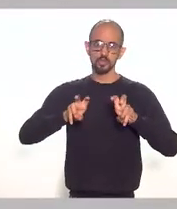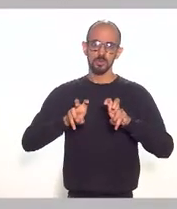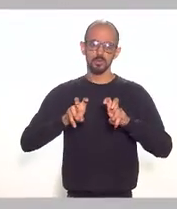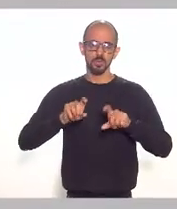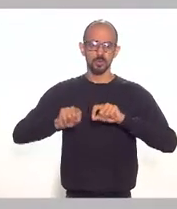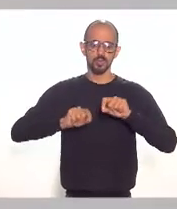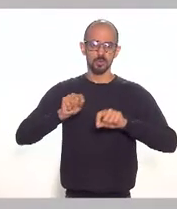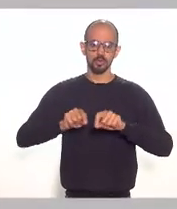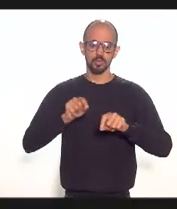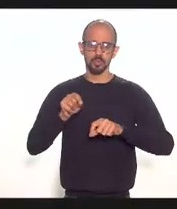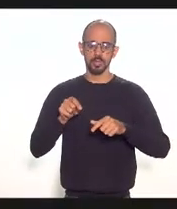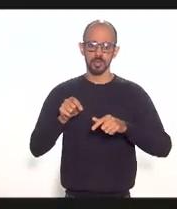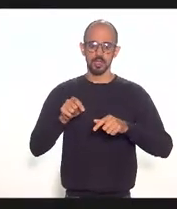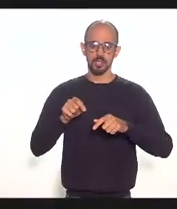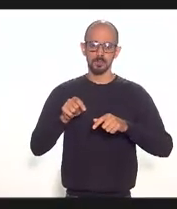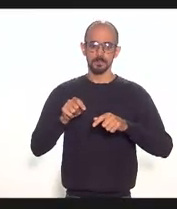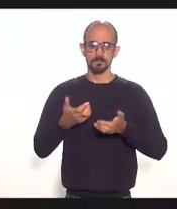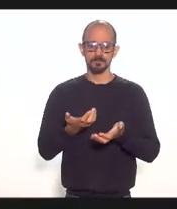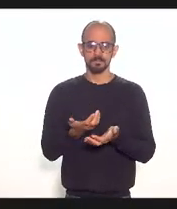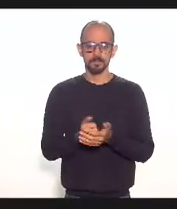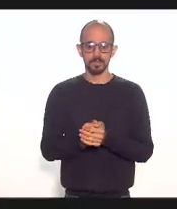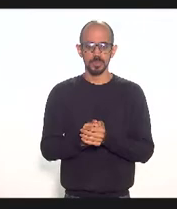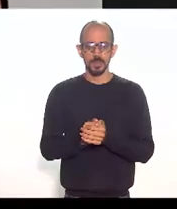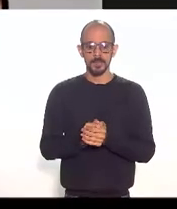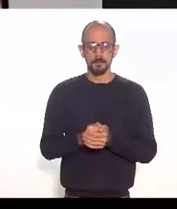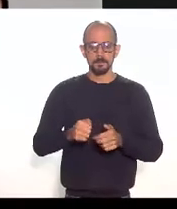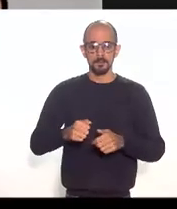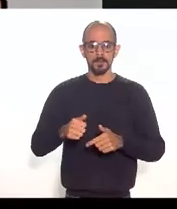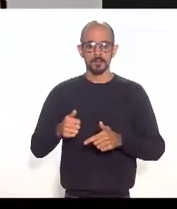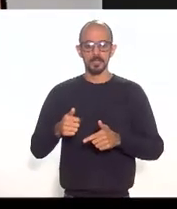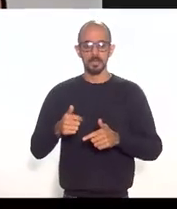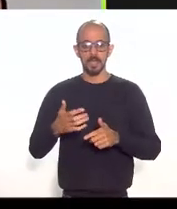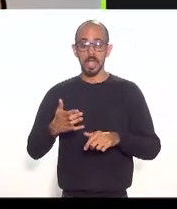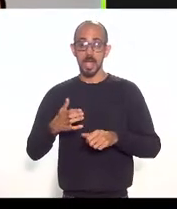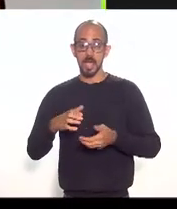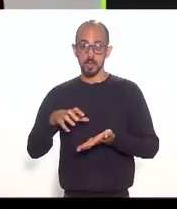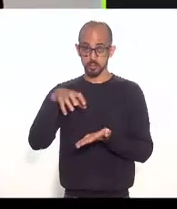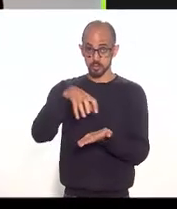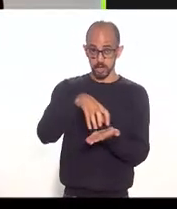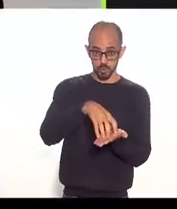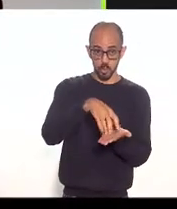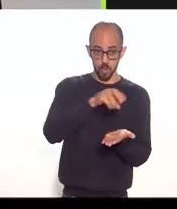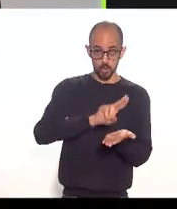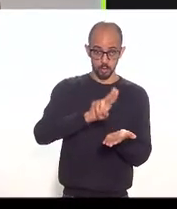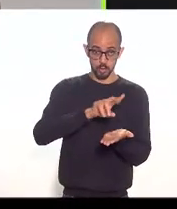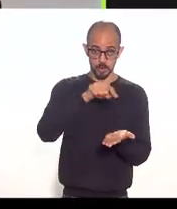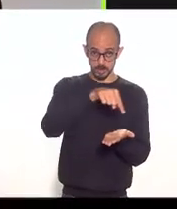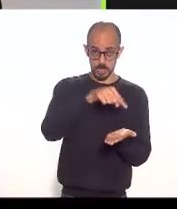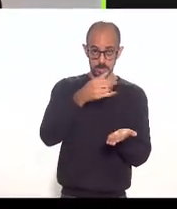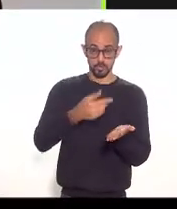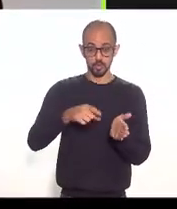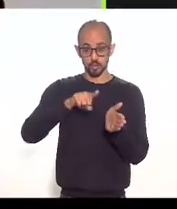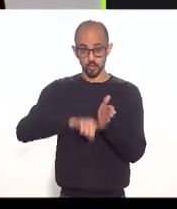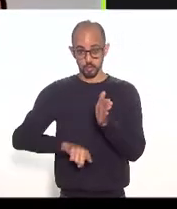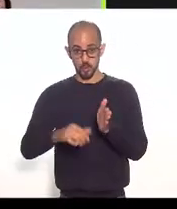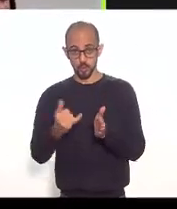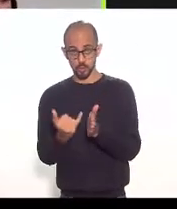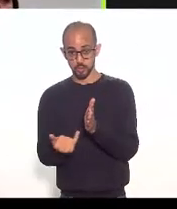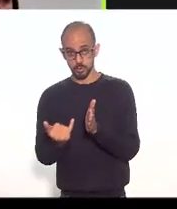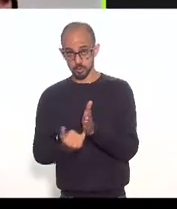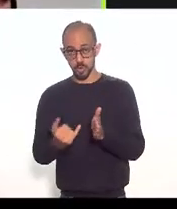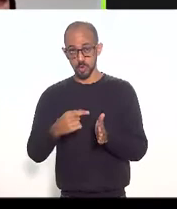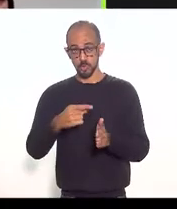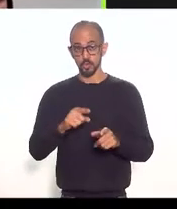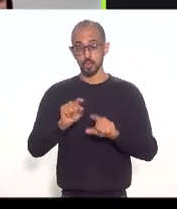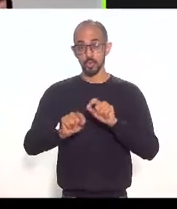aeroporto, pela unidade que utilizasse o benefício fiscal, nesse momento